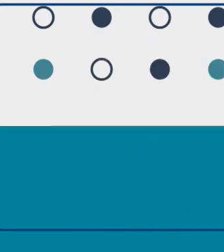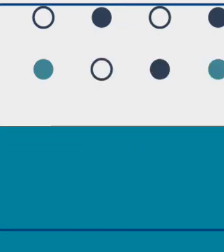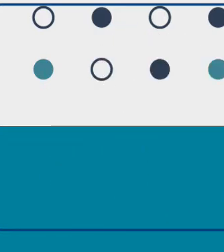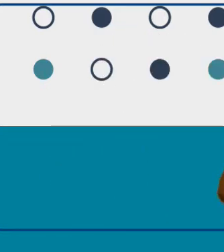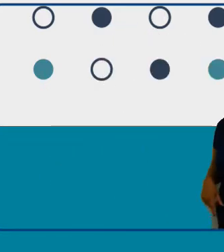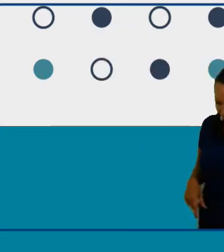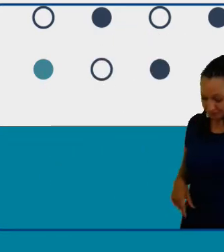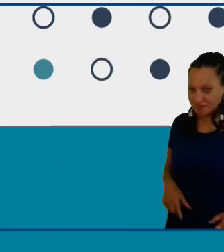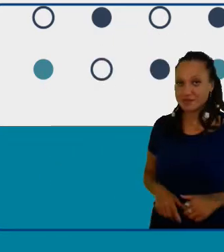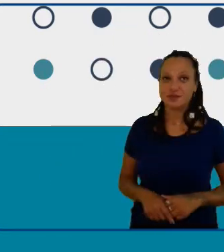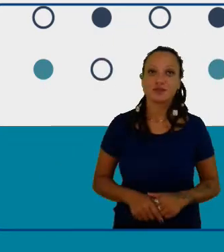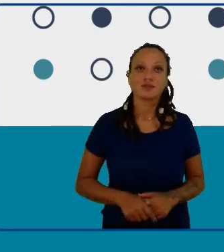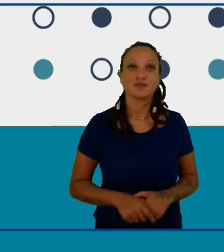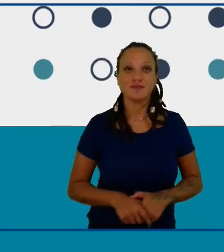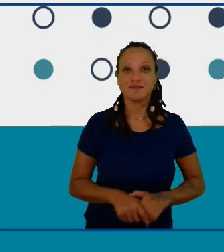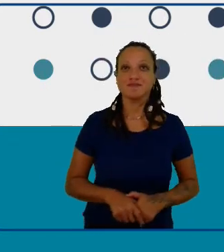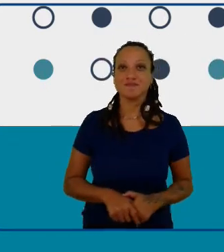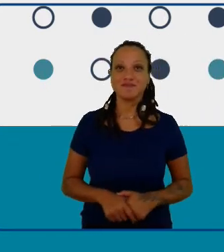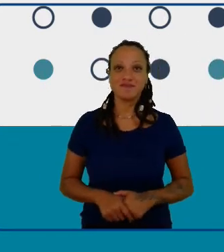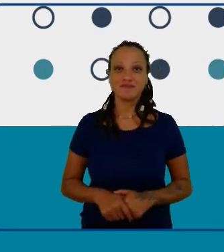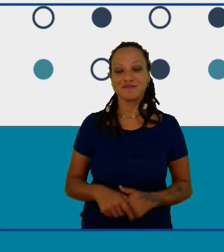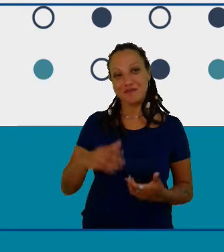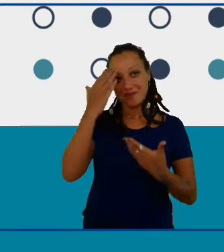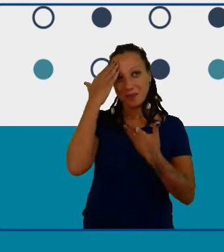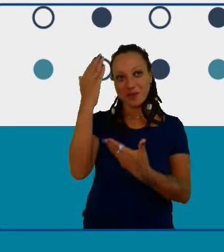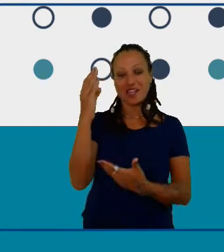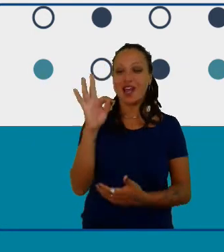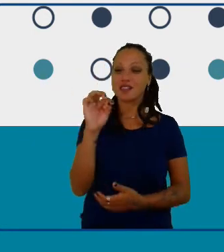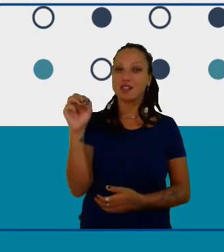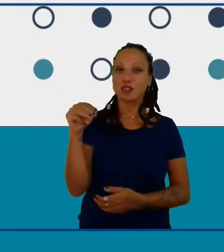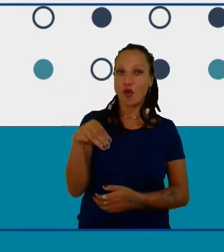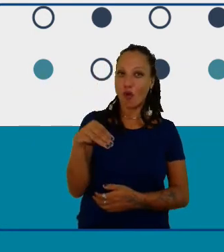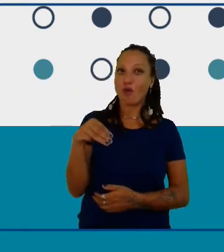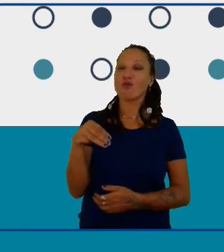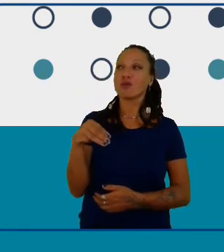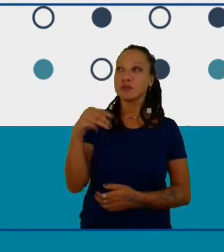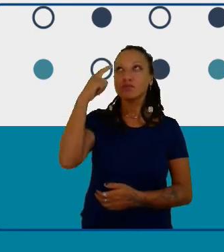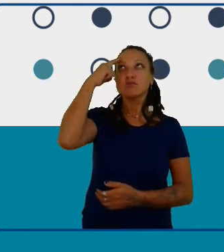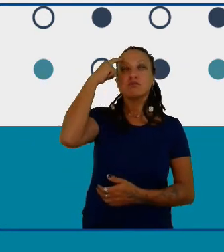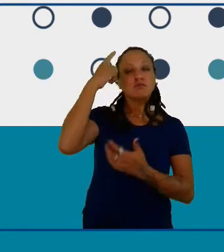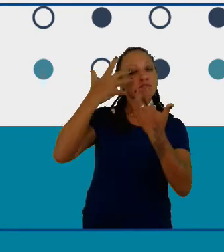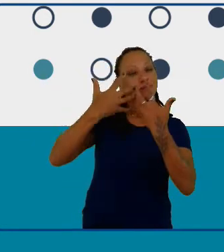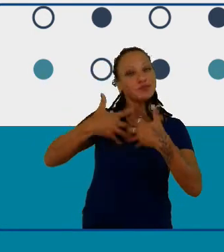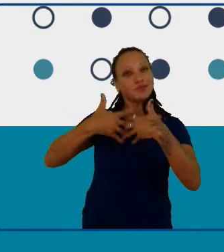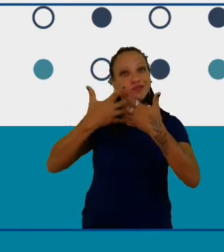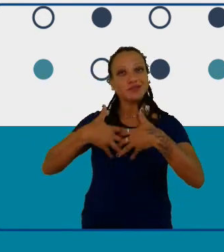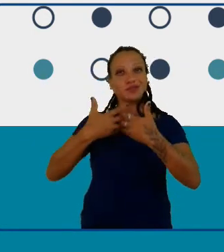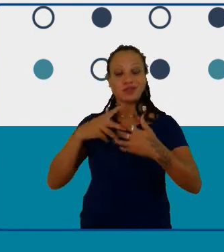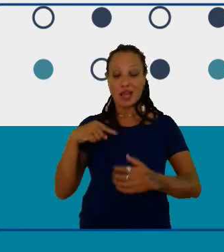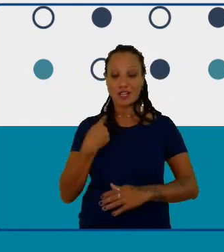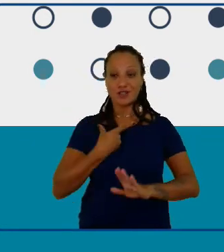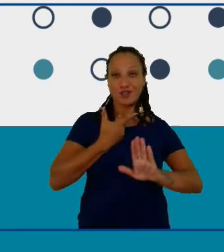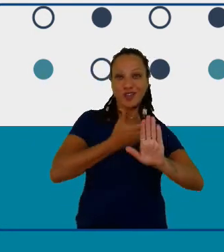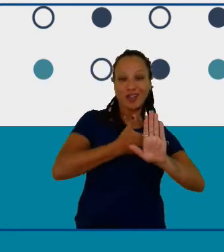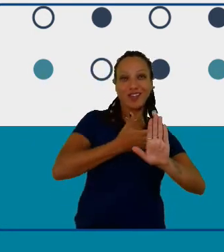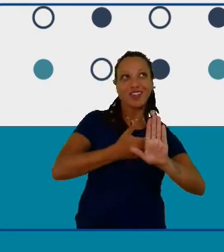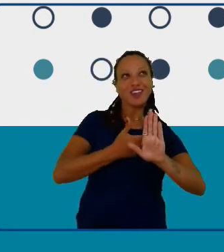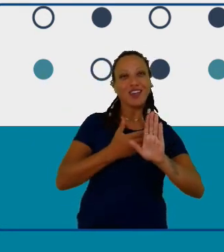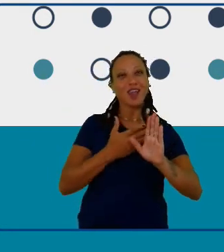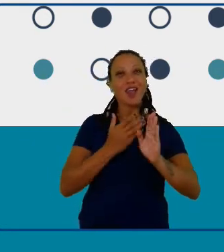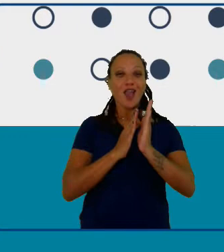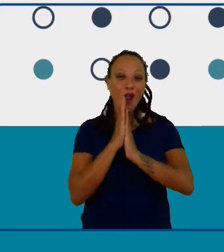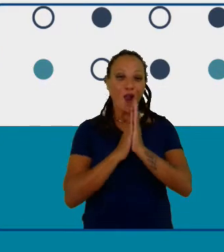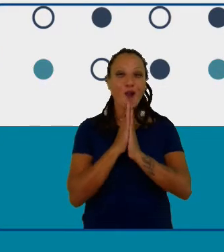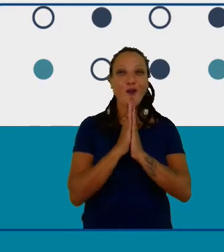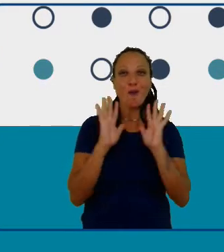muito obrigada Tom foi muito inspirador estávamos aqui nos bastidores celebrando quanto seria incrível